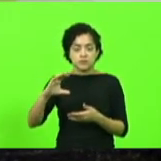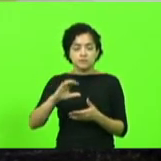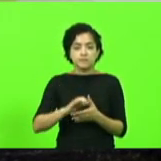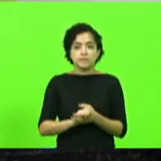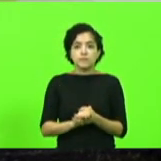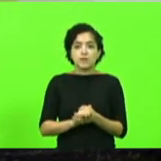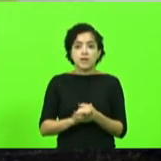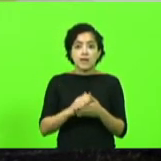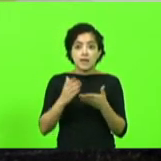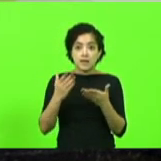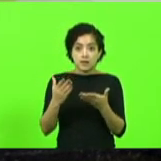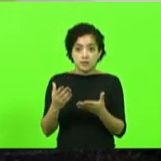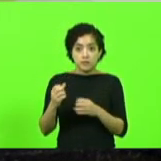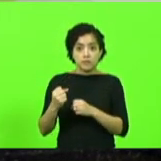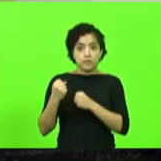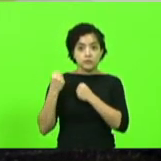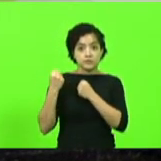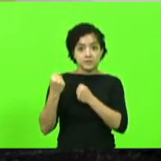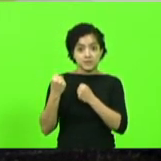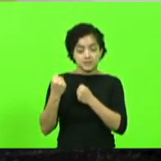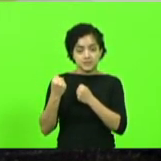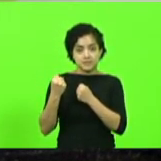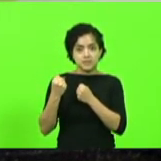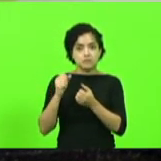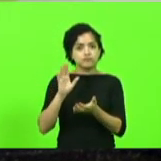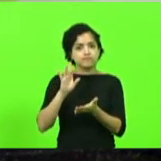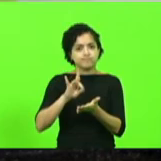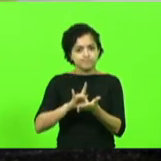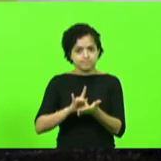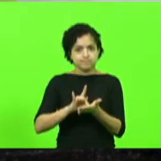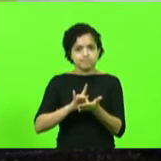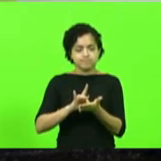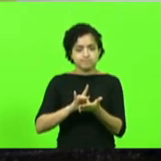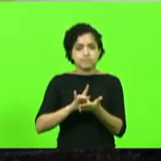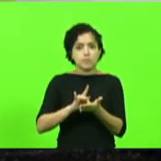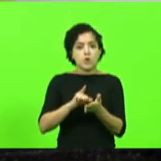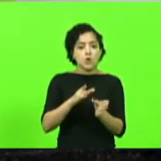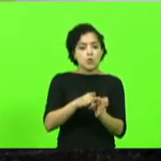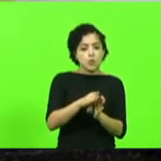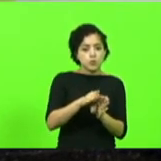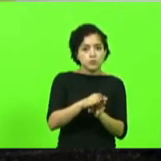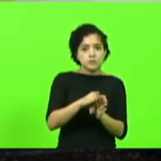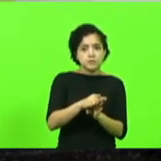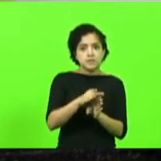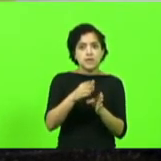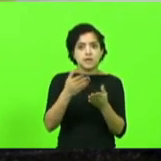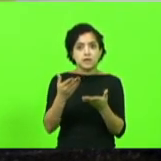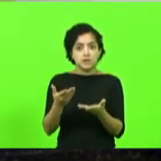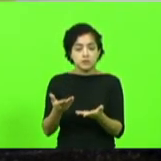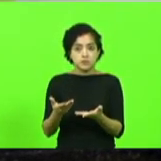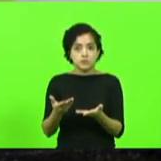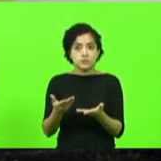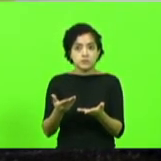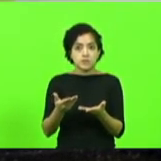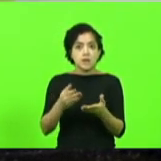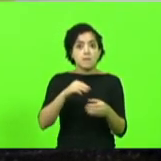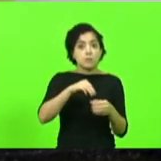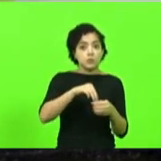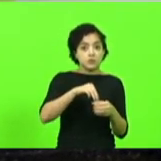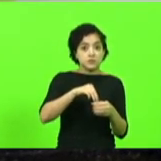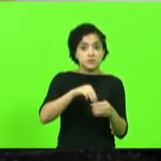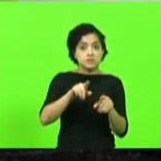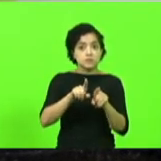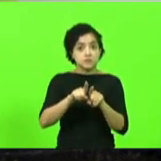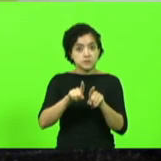fortaleceu sua legitimidade integrando conselhos como conselhos municipais e